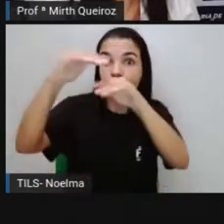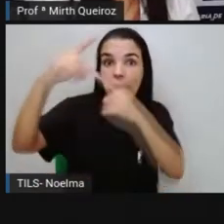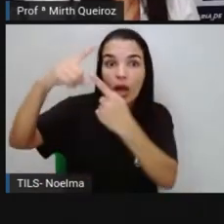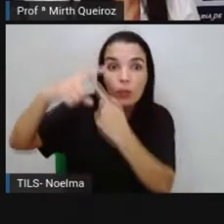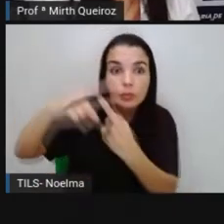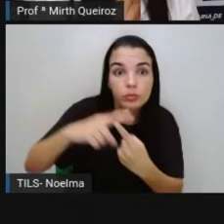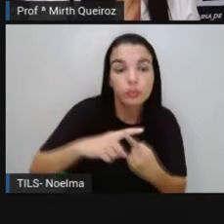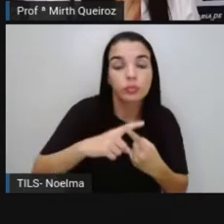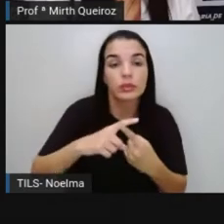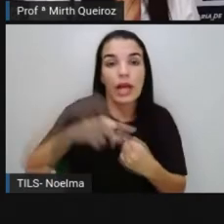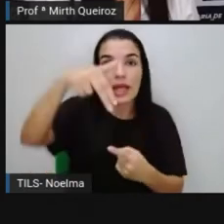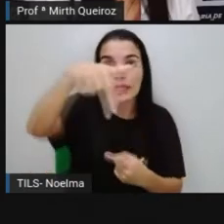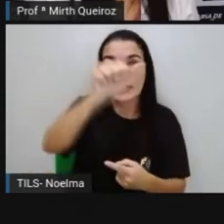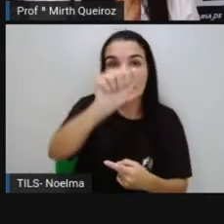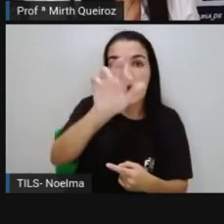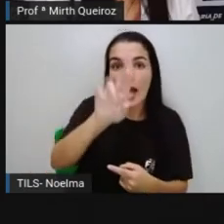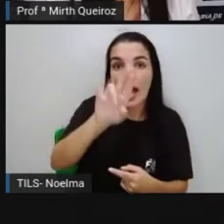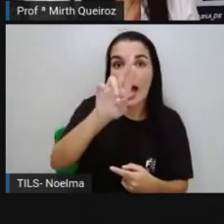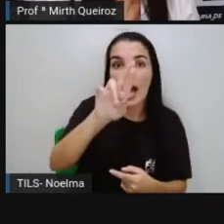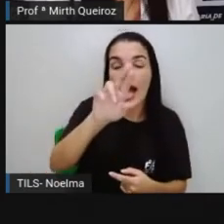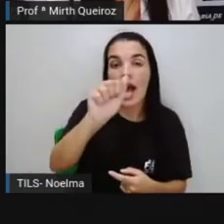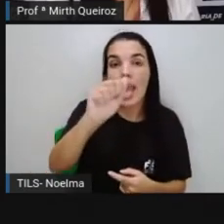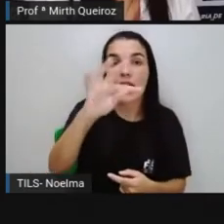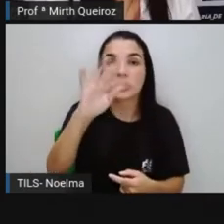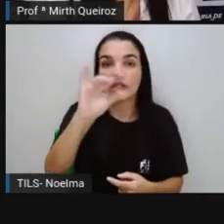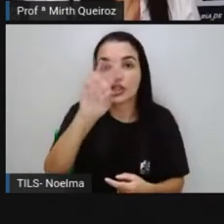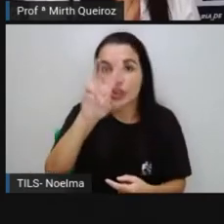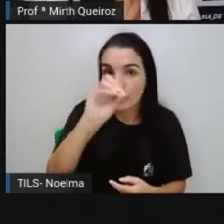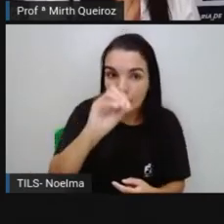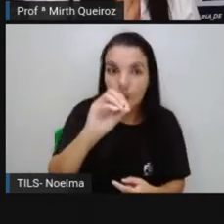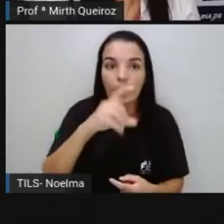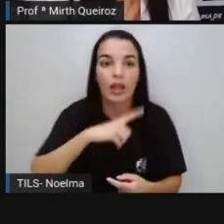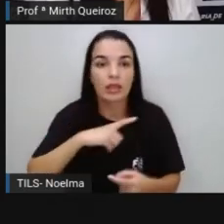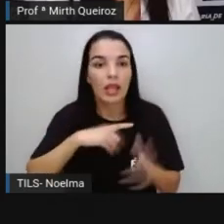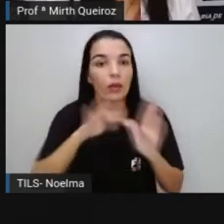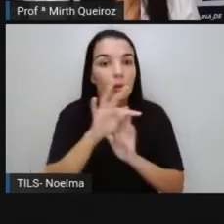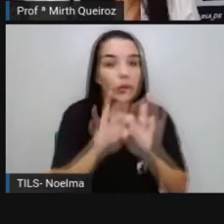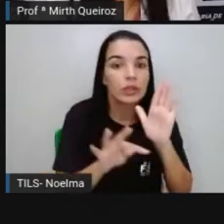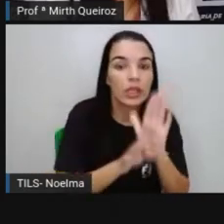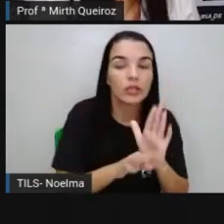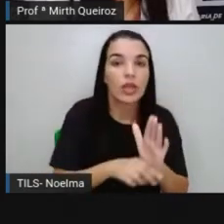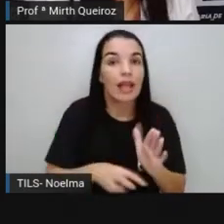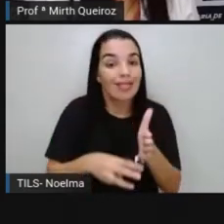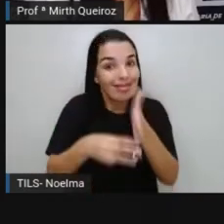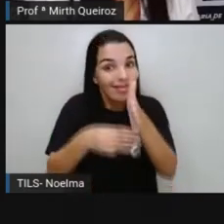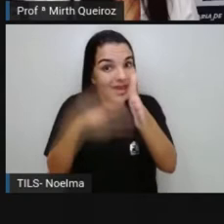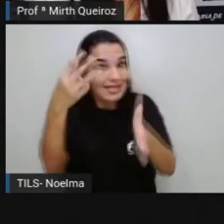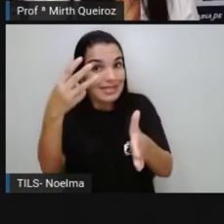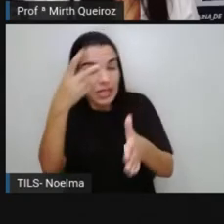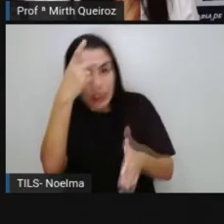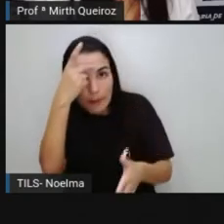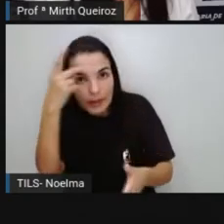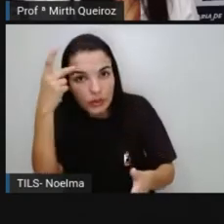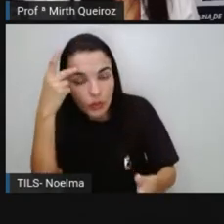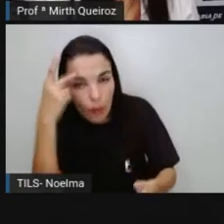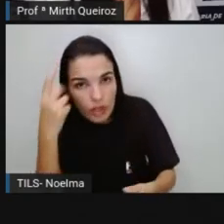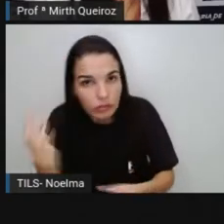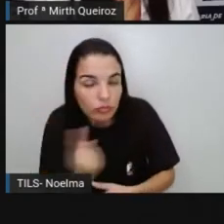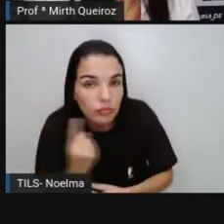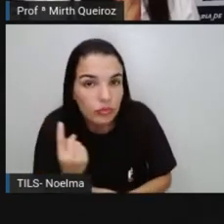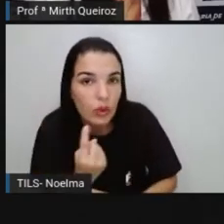textual narrativo. O texto é narrado em terceira pessoa do singular,